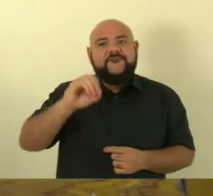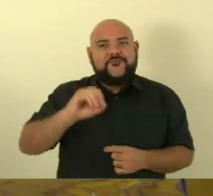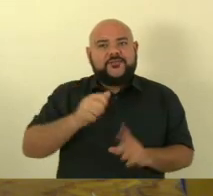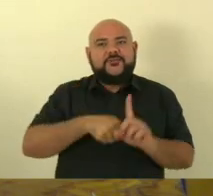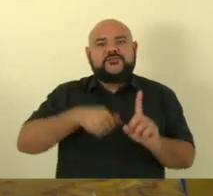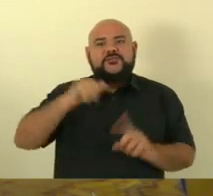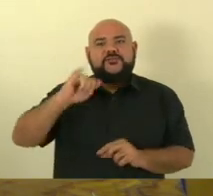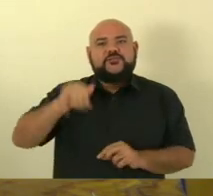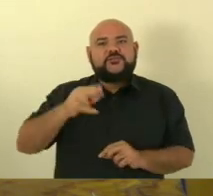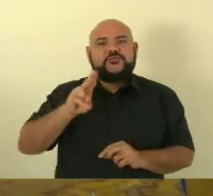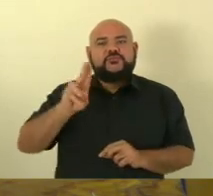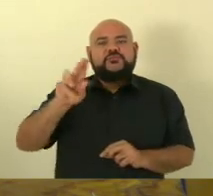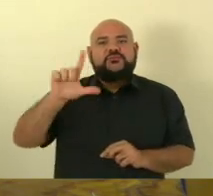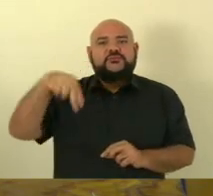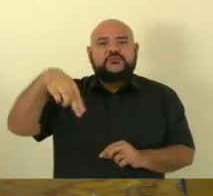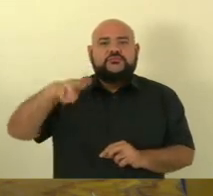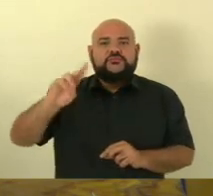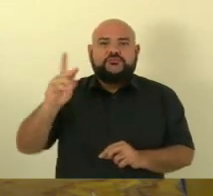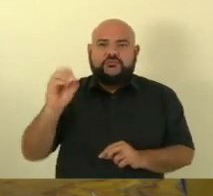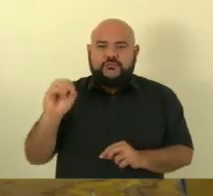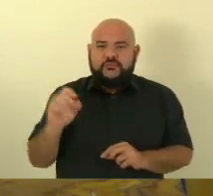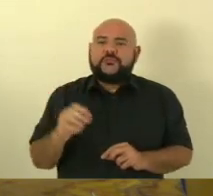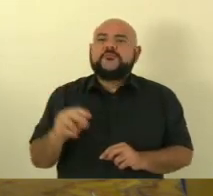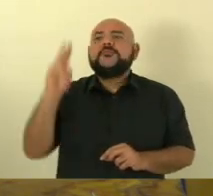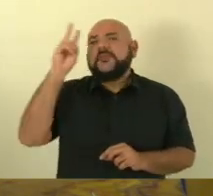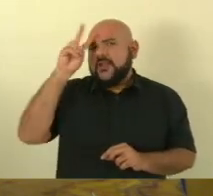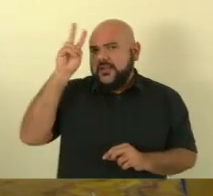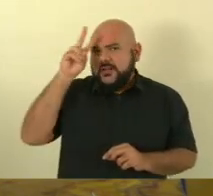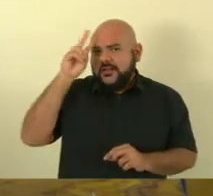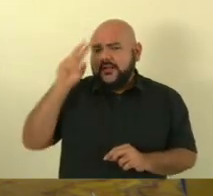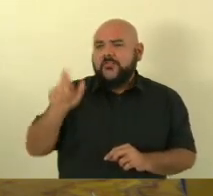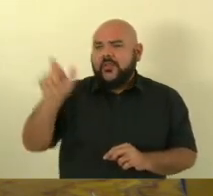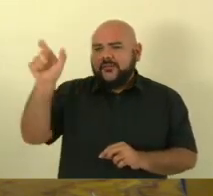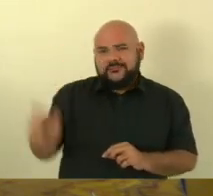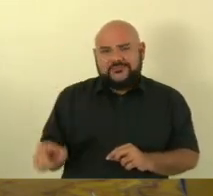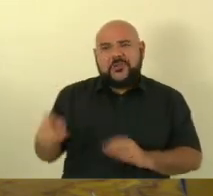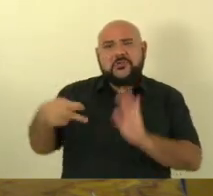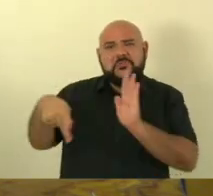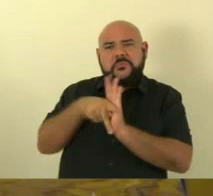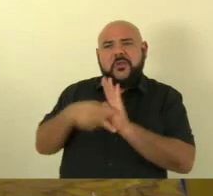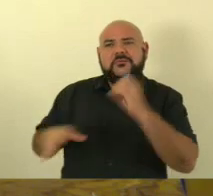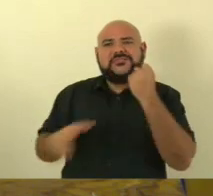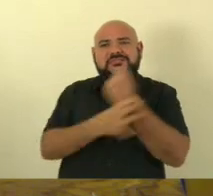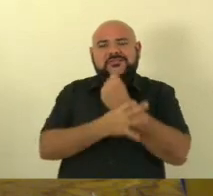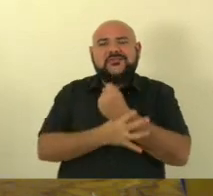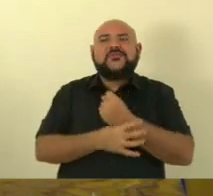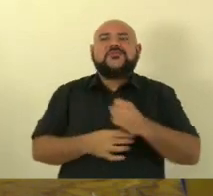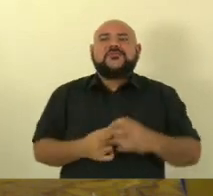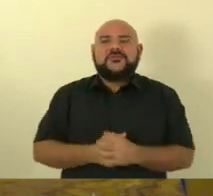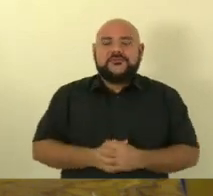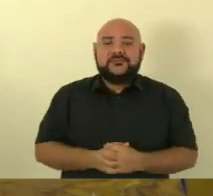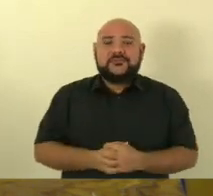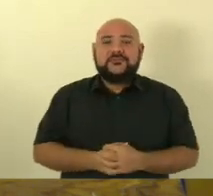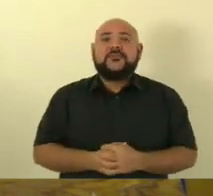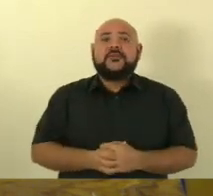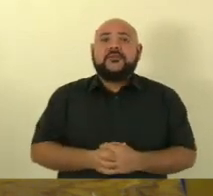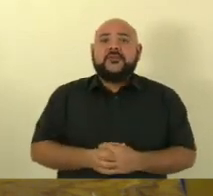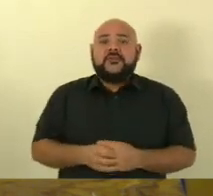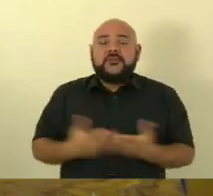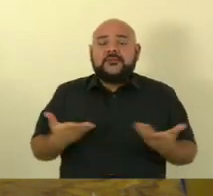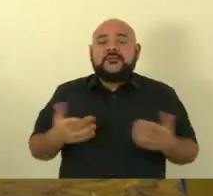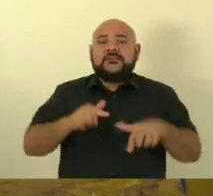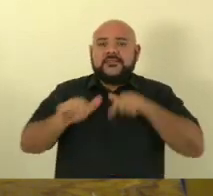para nós lembrarmos desses importantes agentes de segurança pública que zelam pela proteção da sociedade